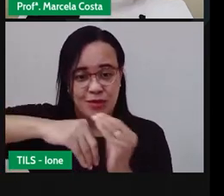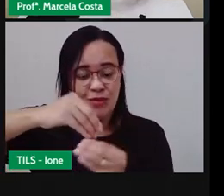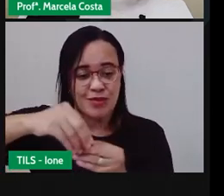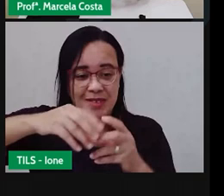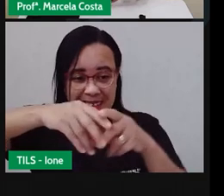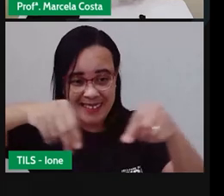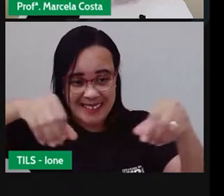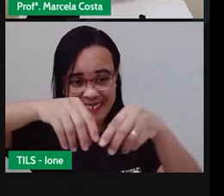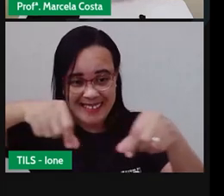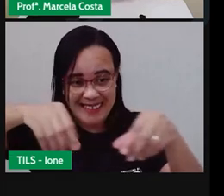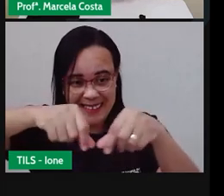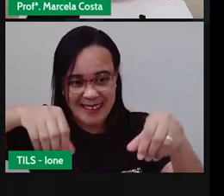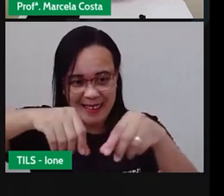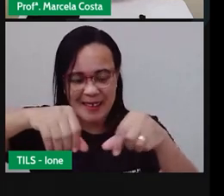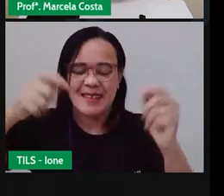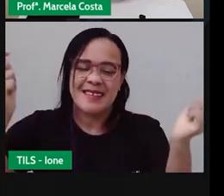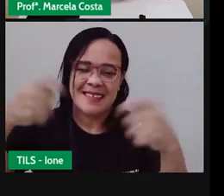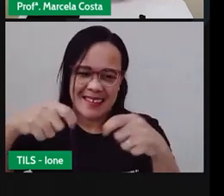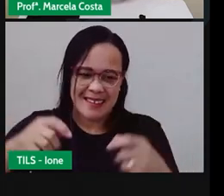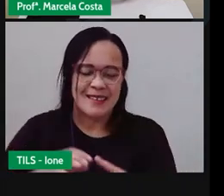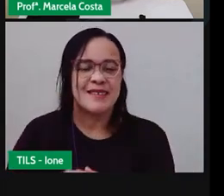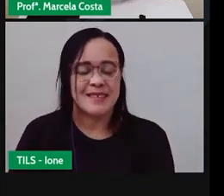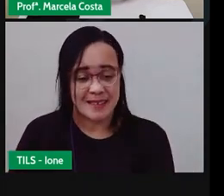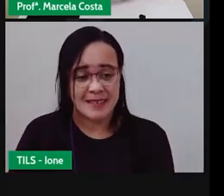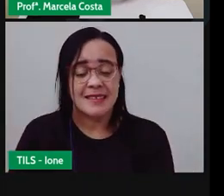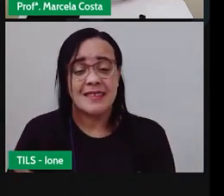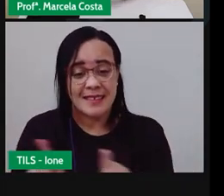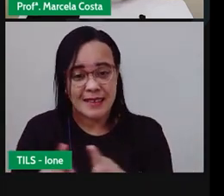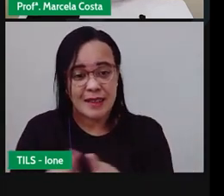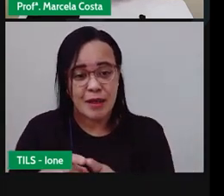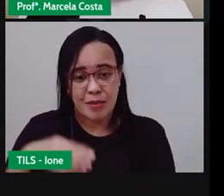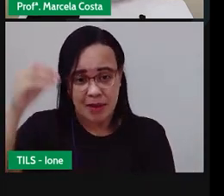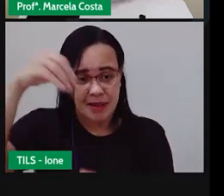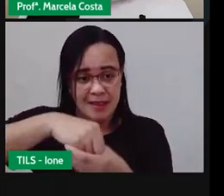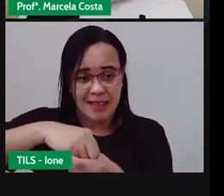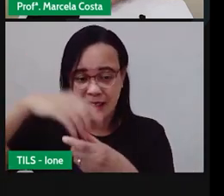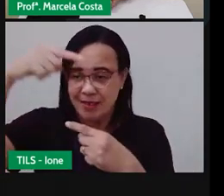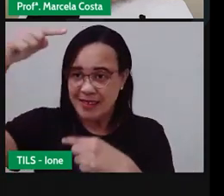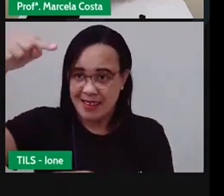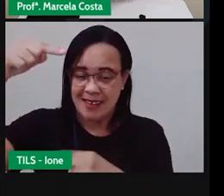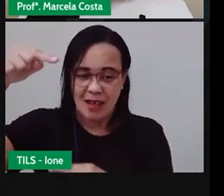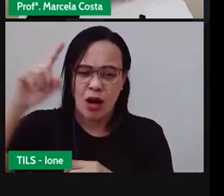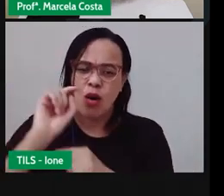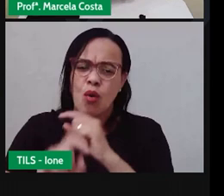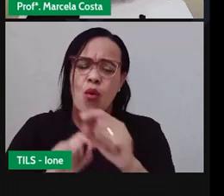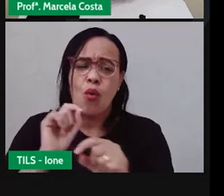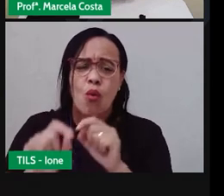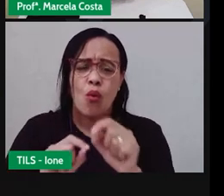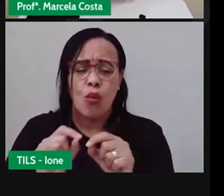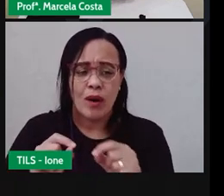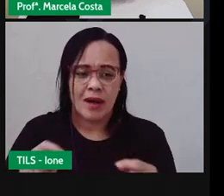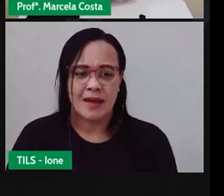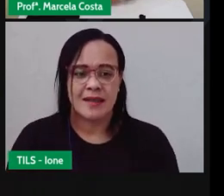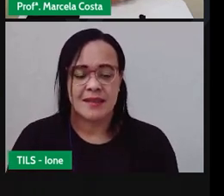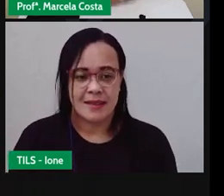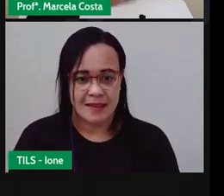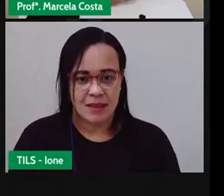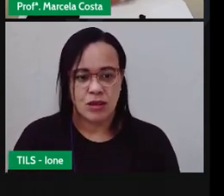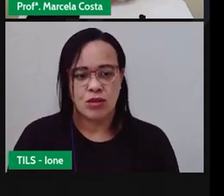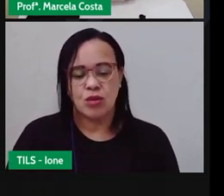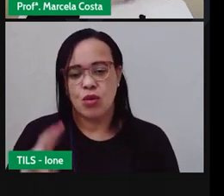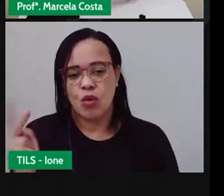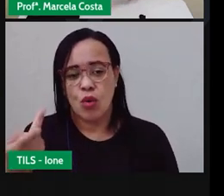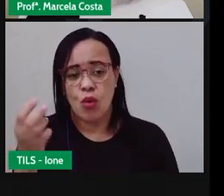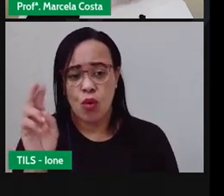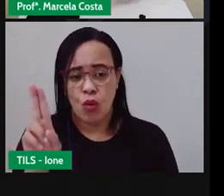e na parte superior da composteira a gente vai ter ali o húmus